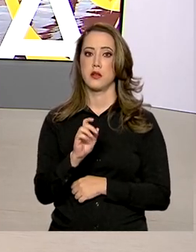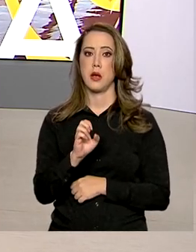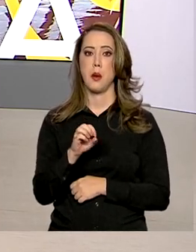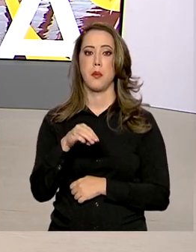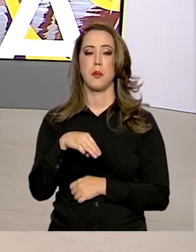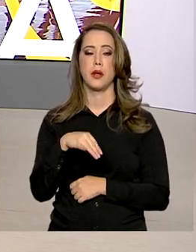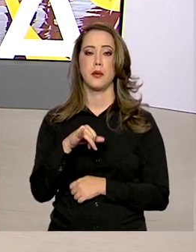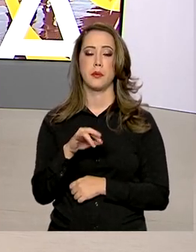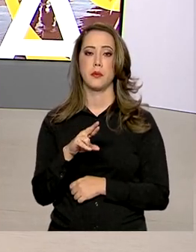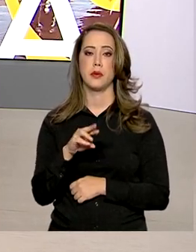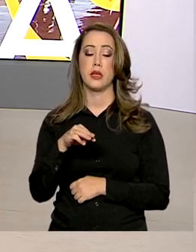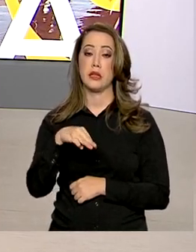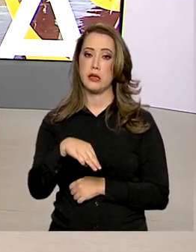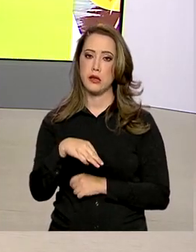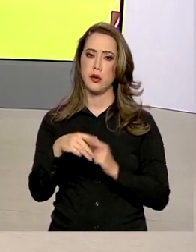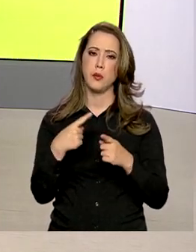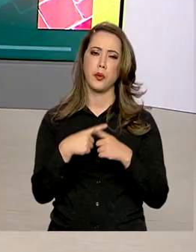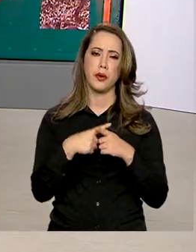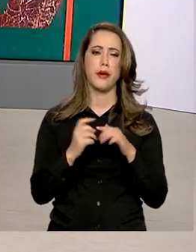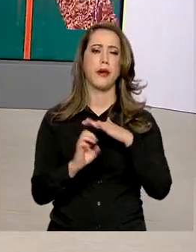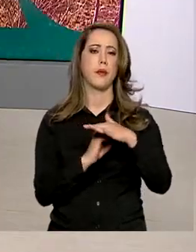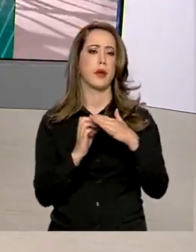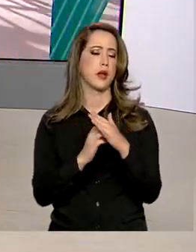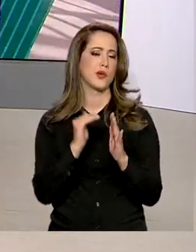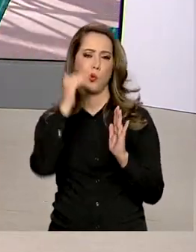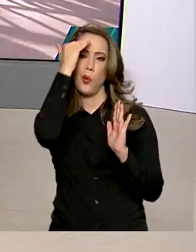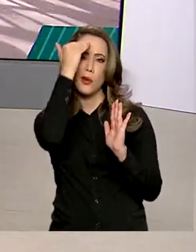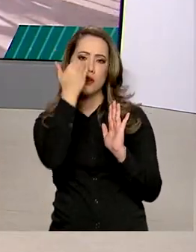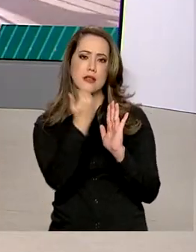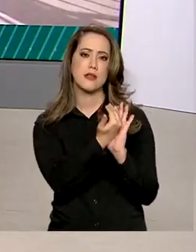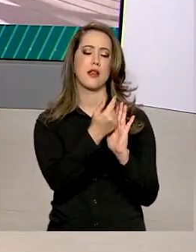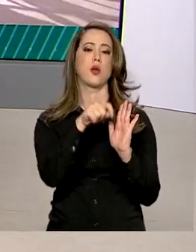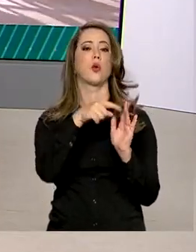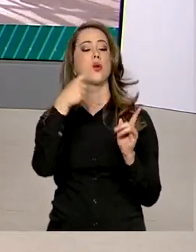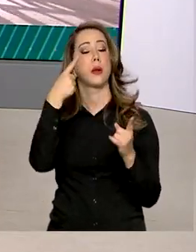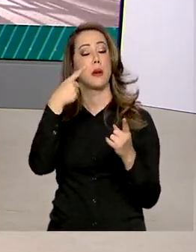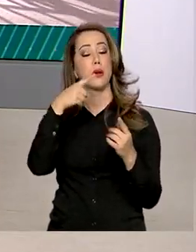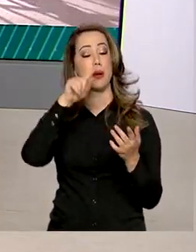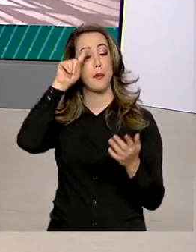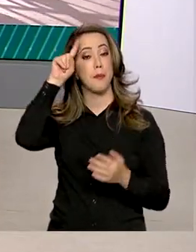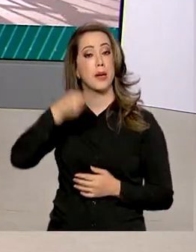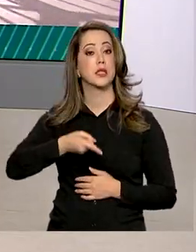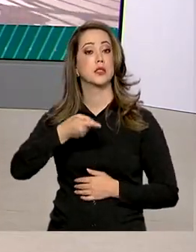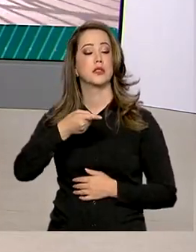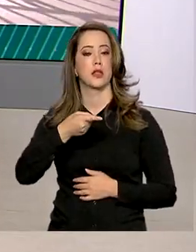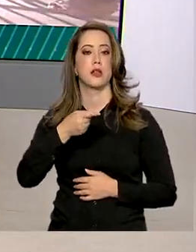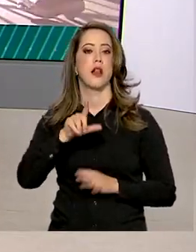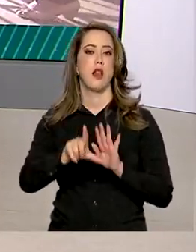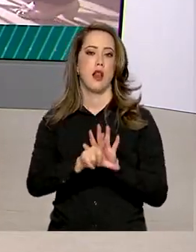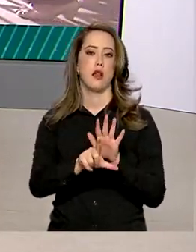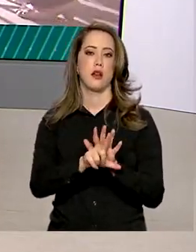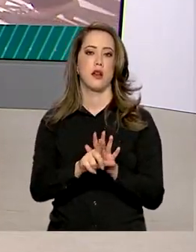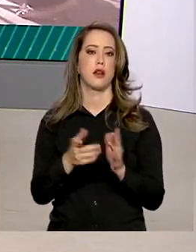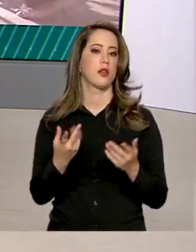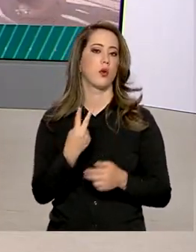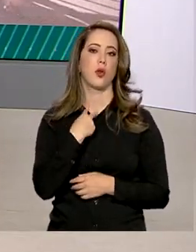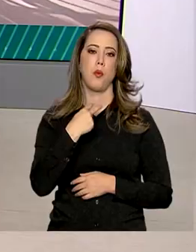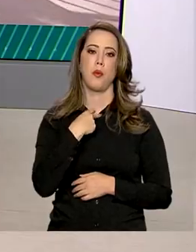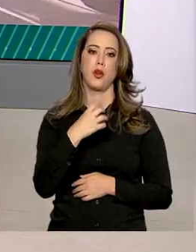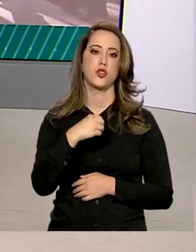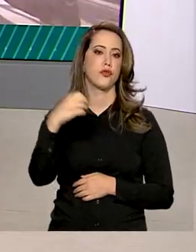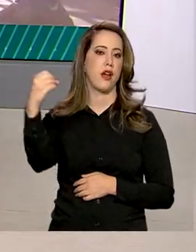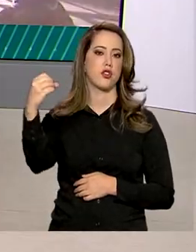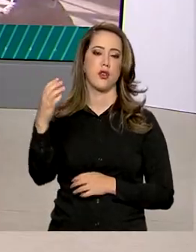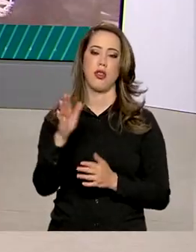necessária após constatação de que a empresa não estava cumprindo as determinações da agência. A empresa não tem mais permissão para